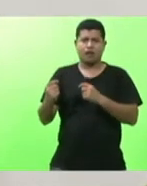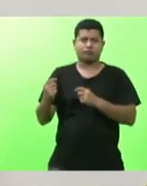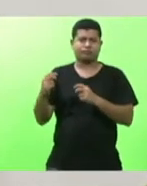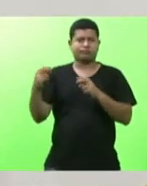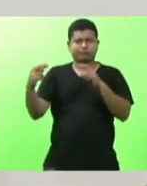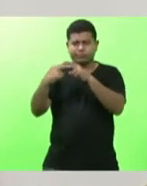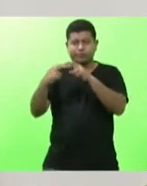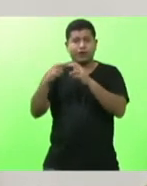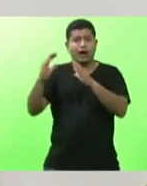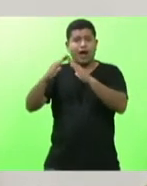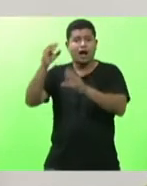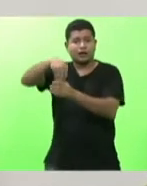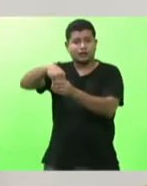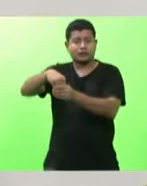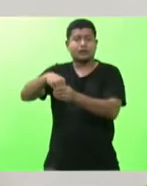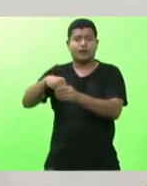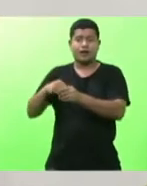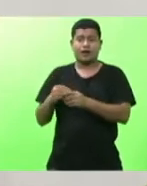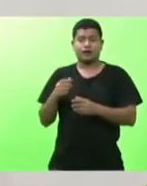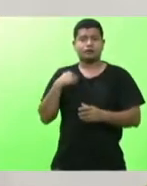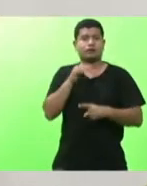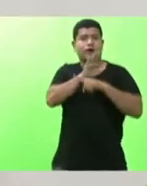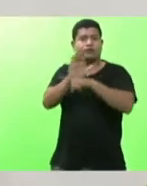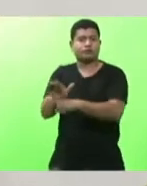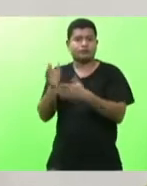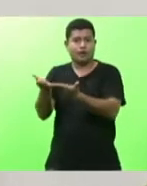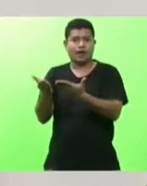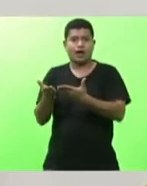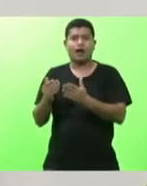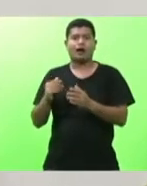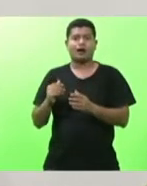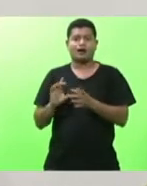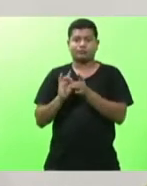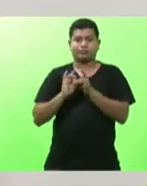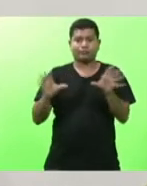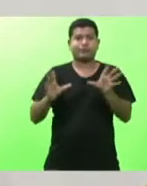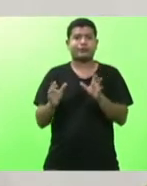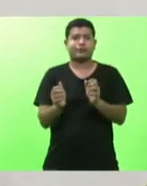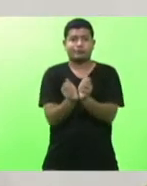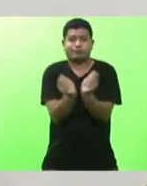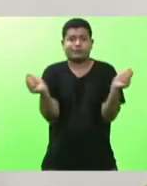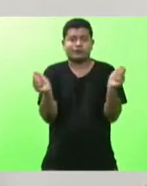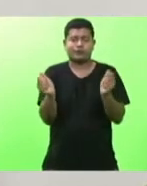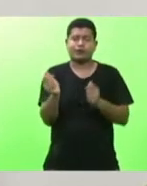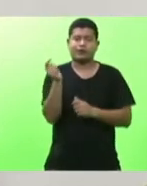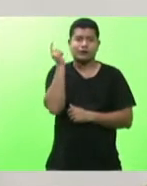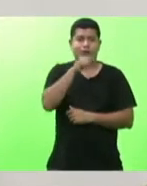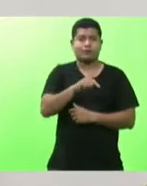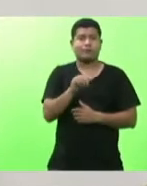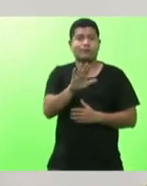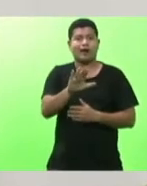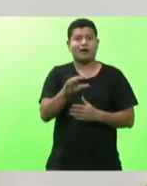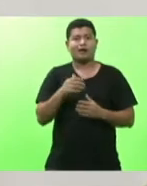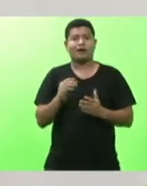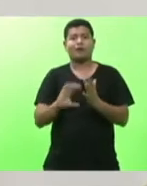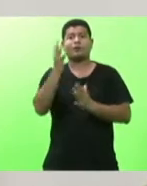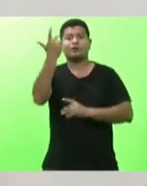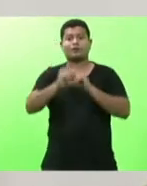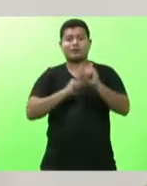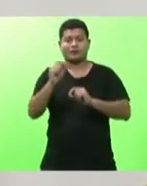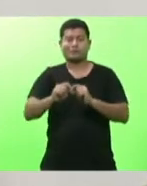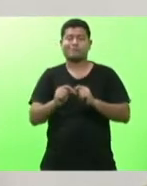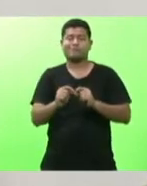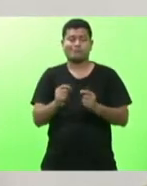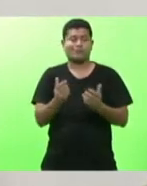conseguem romper esse ciclo de violência. O nosso projeto sofreu emendas dos colegas e foi mais amplificado ainda